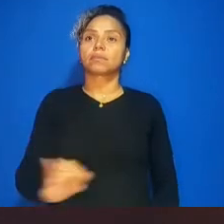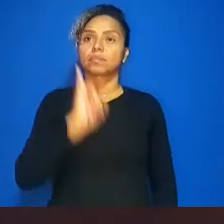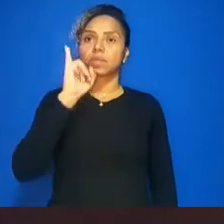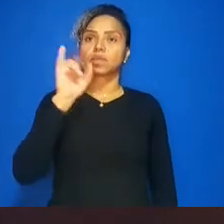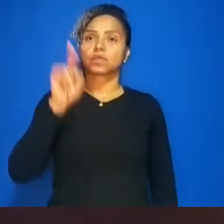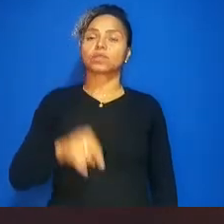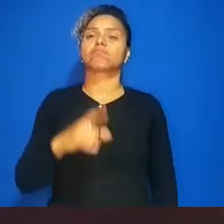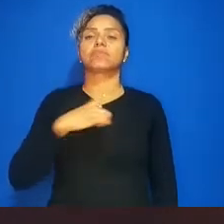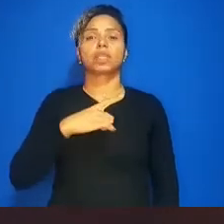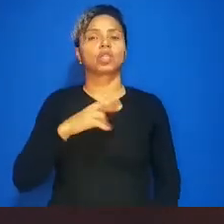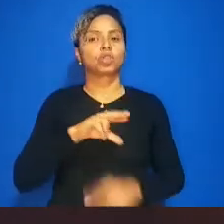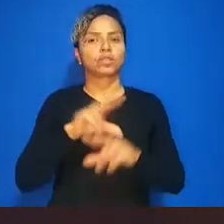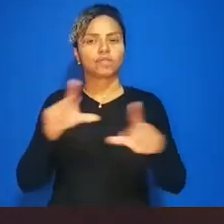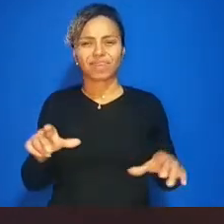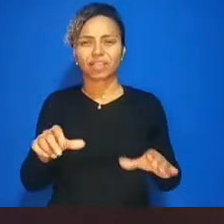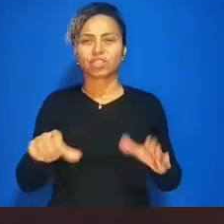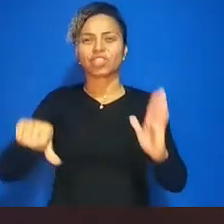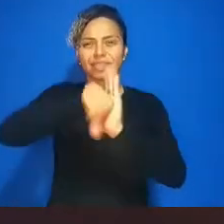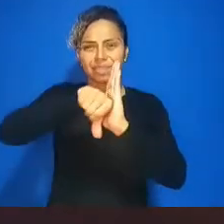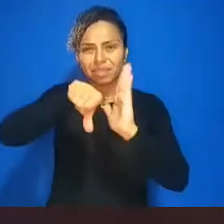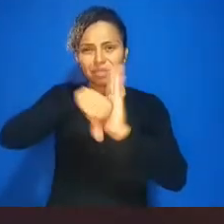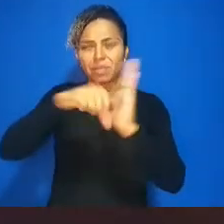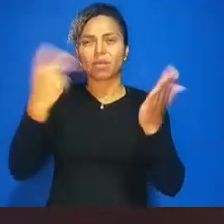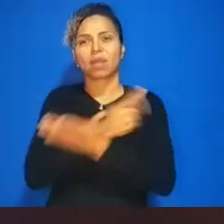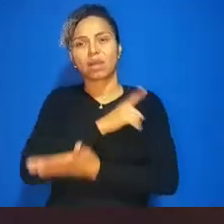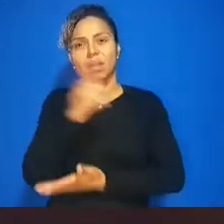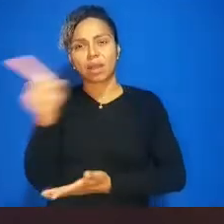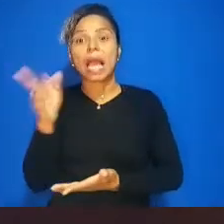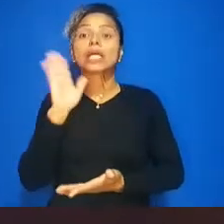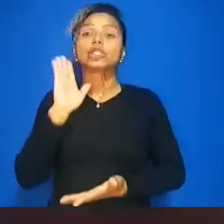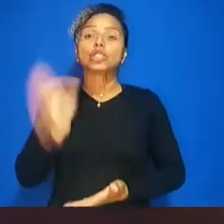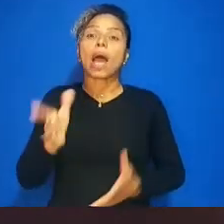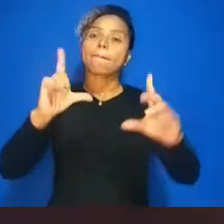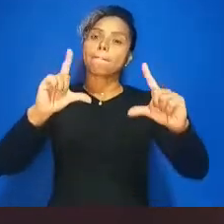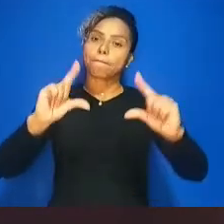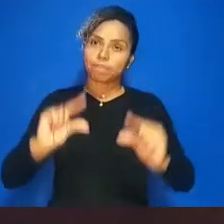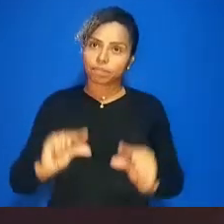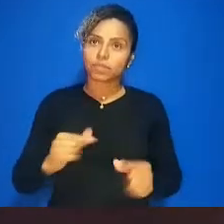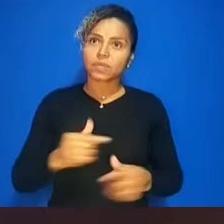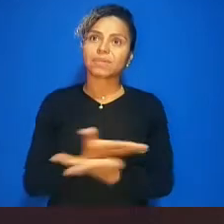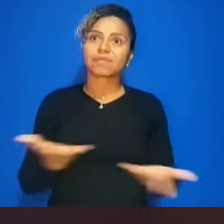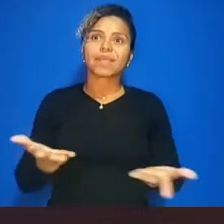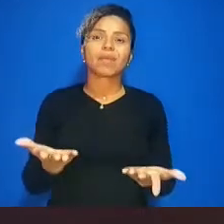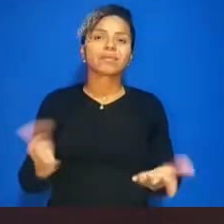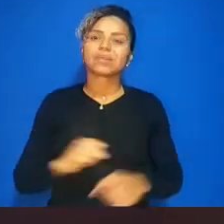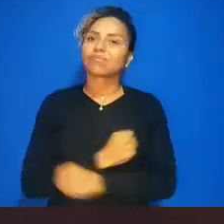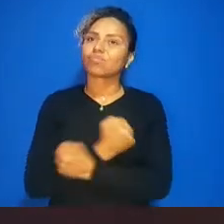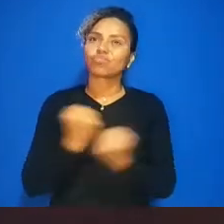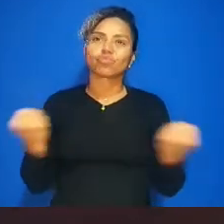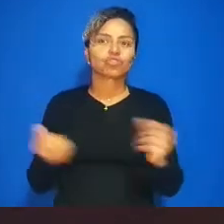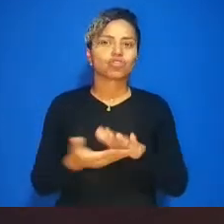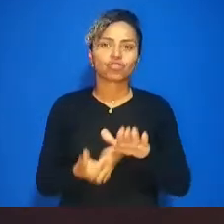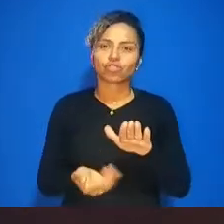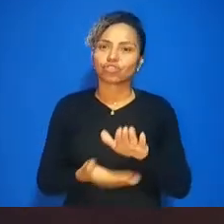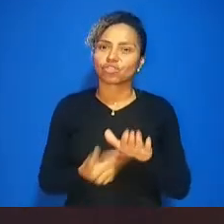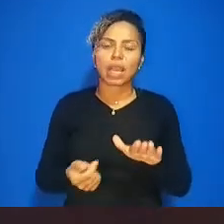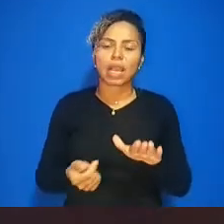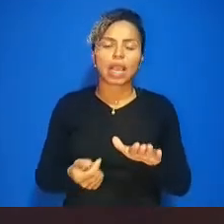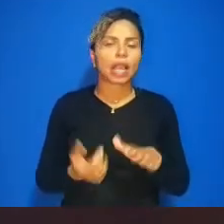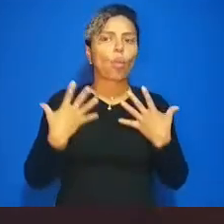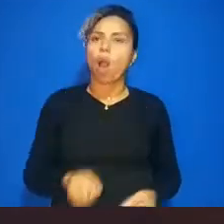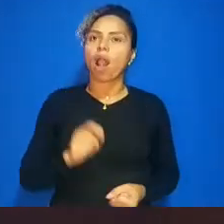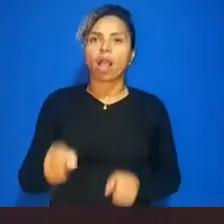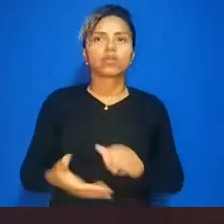na região baixou muito então totalmente inviável e totalmente contrário a segurança o estado